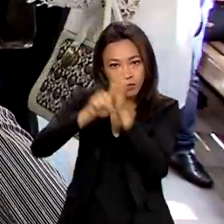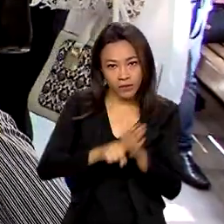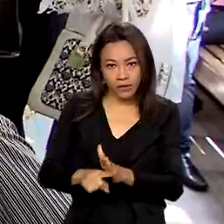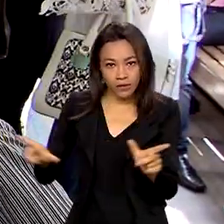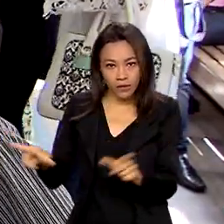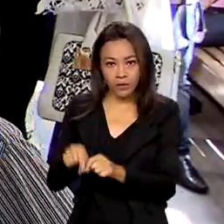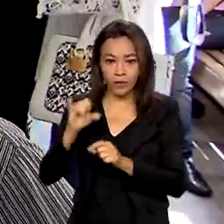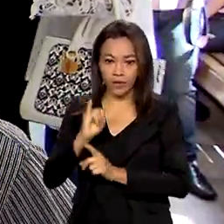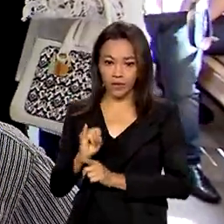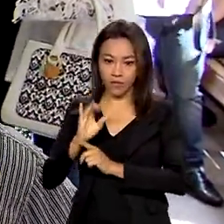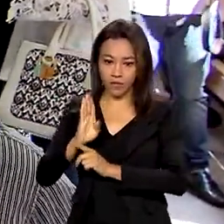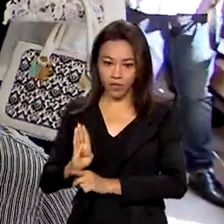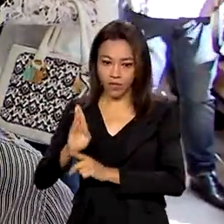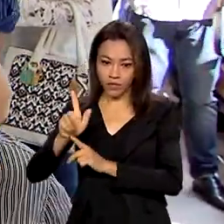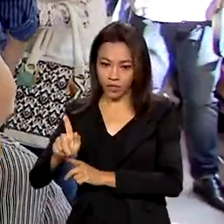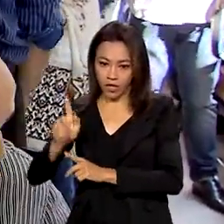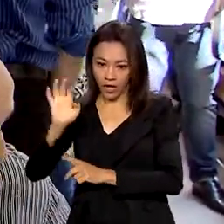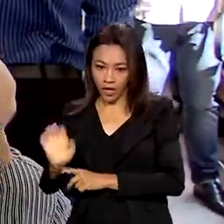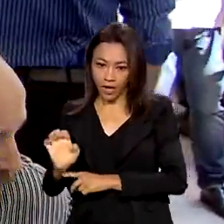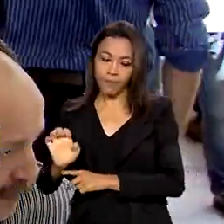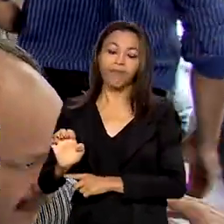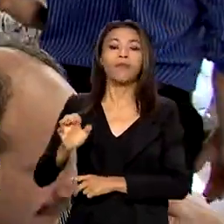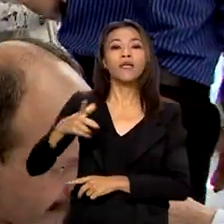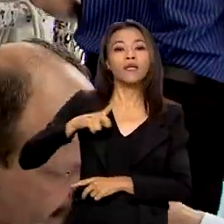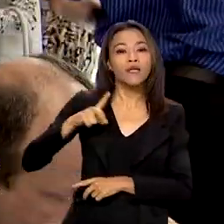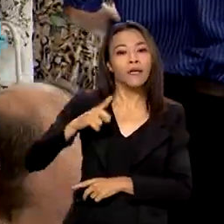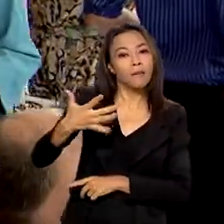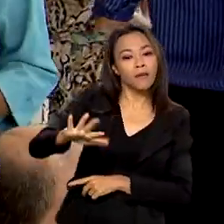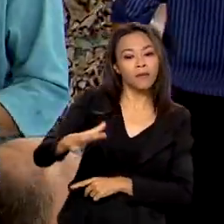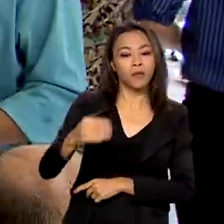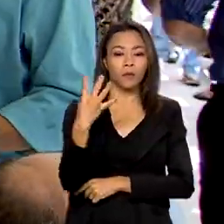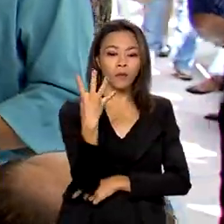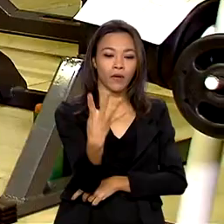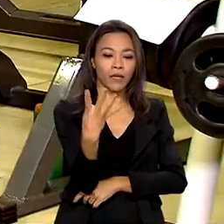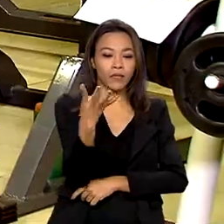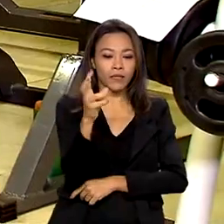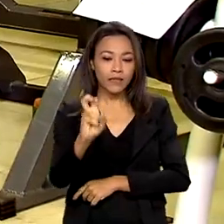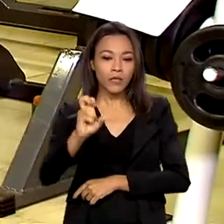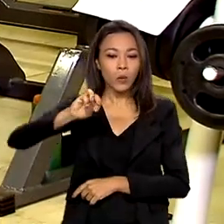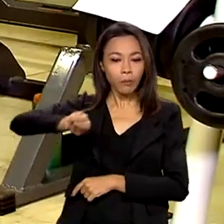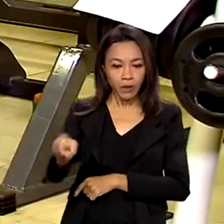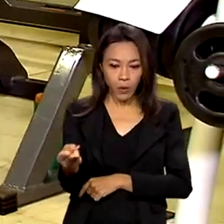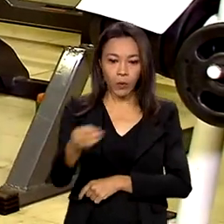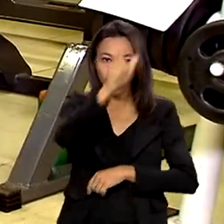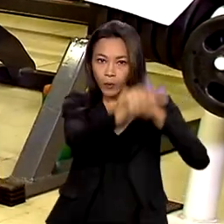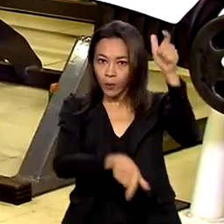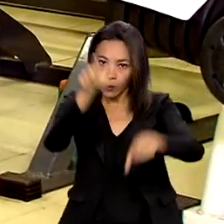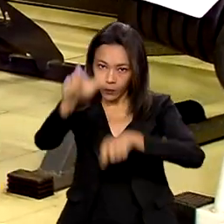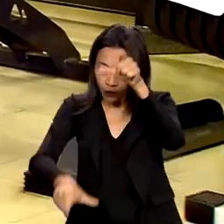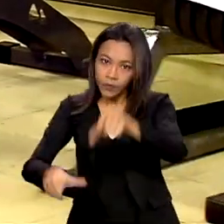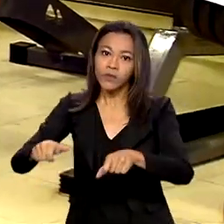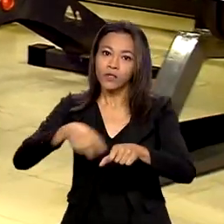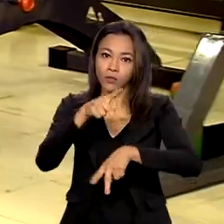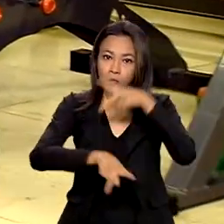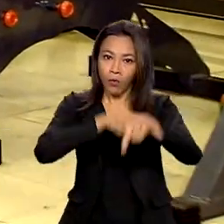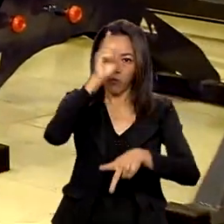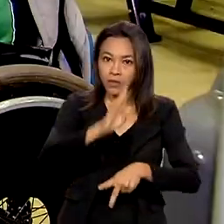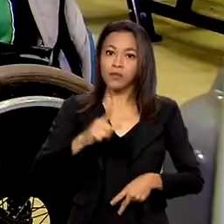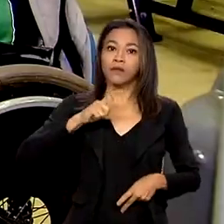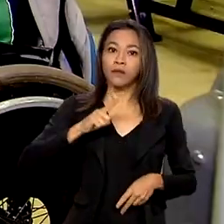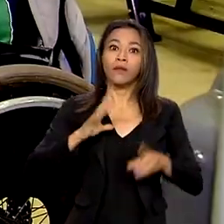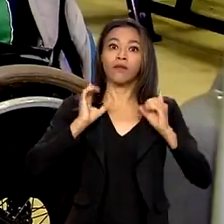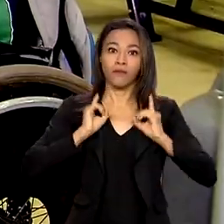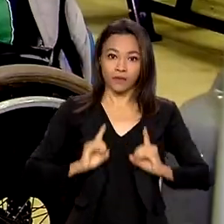Estatística, o IBGE, pelo menos 45 milhões de brasileiros têm algum tipo de deficiência.